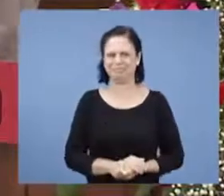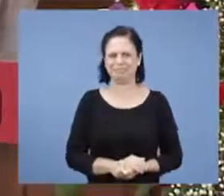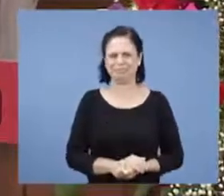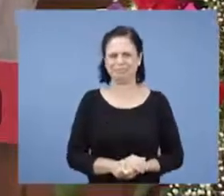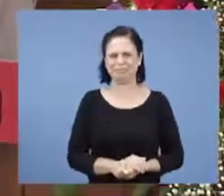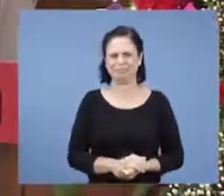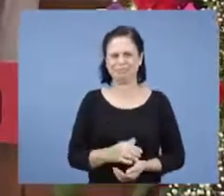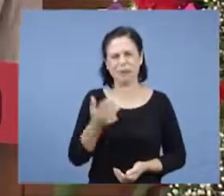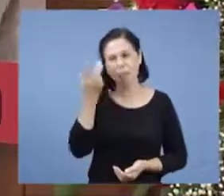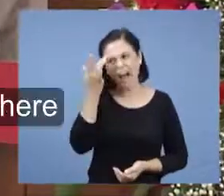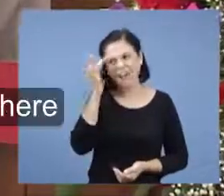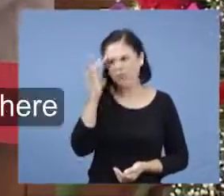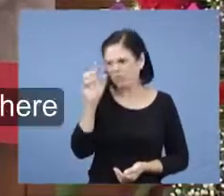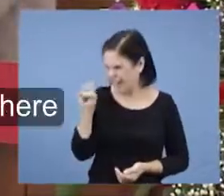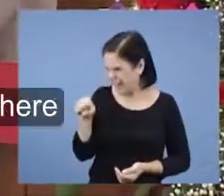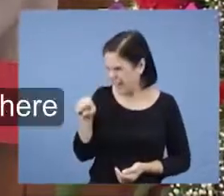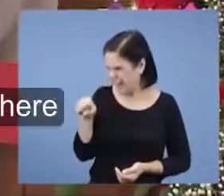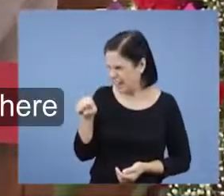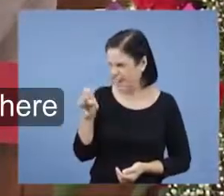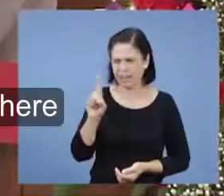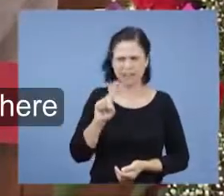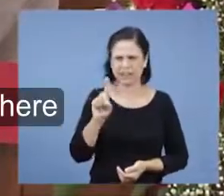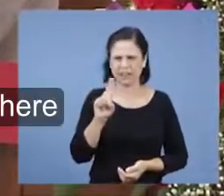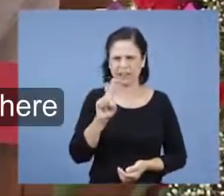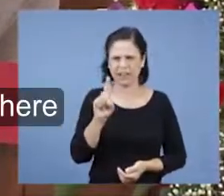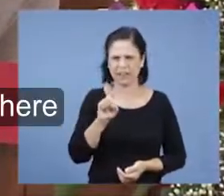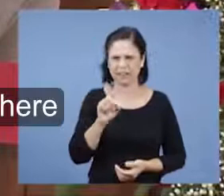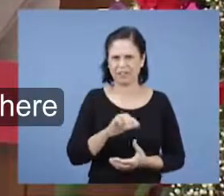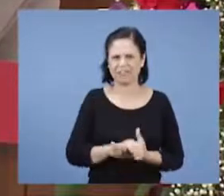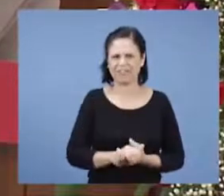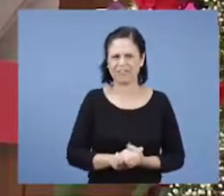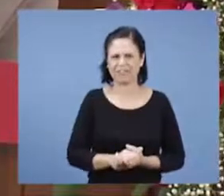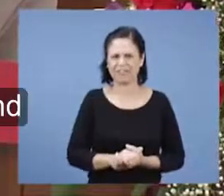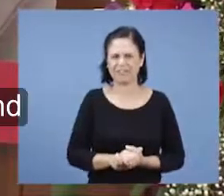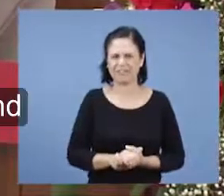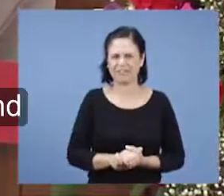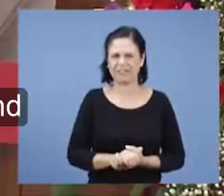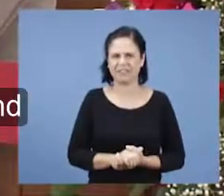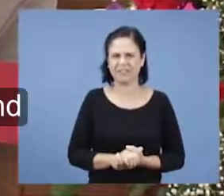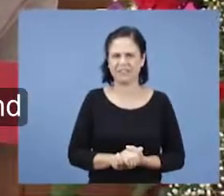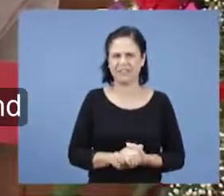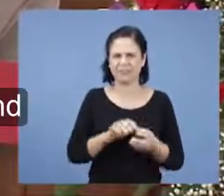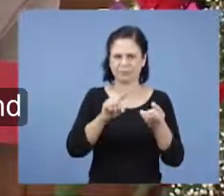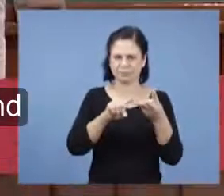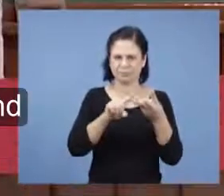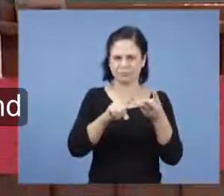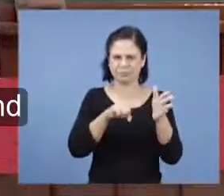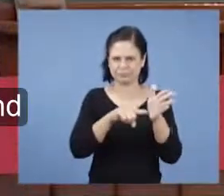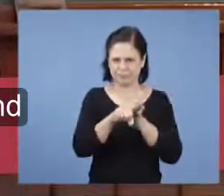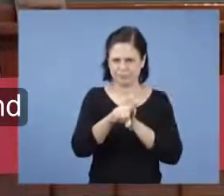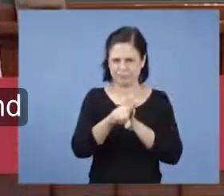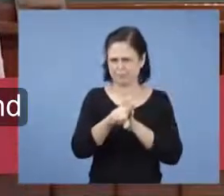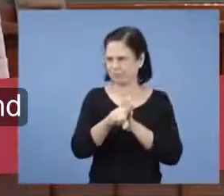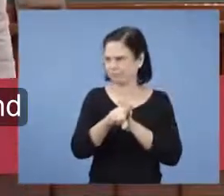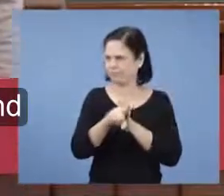Possivelmente, eu não sei se é isso mesmo, é? Na segunda fala sobre um destaque aqui. Então a terceira pergunta é o seguinte.